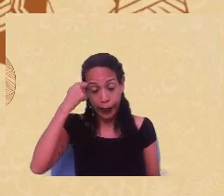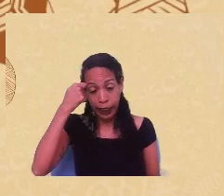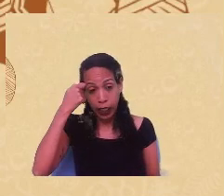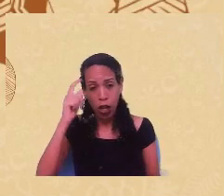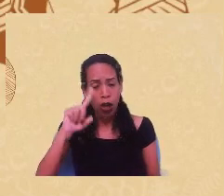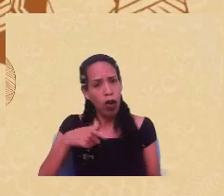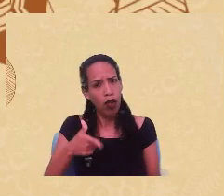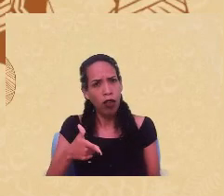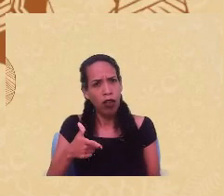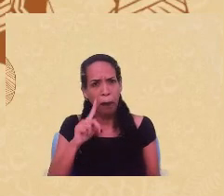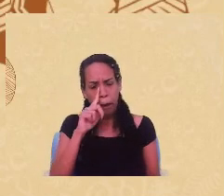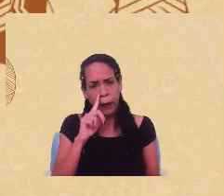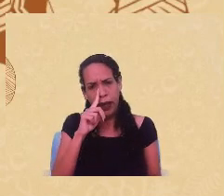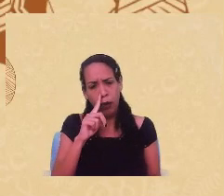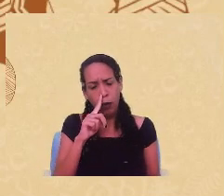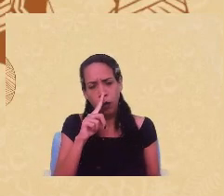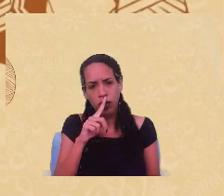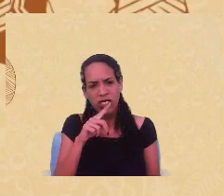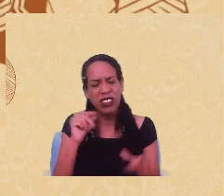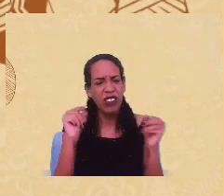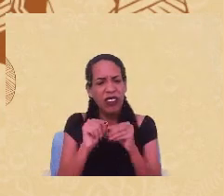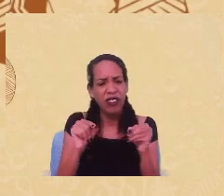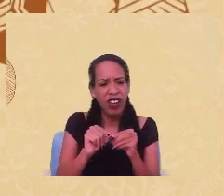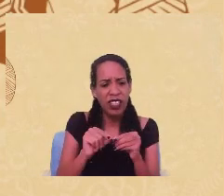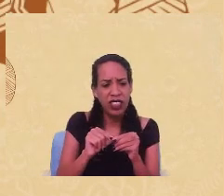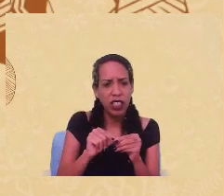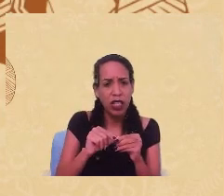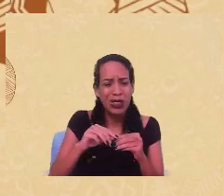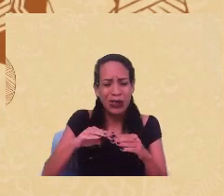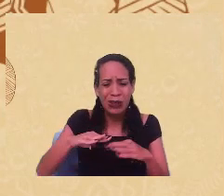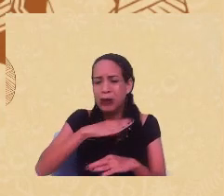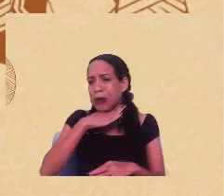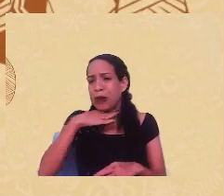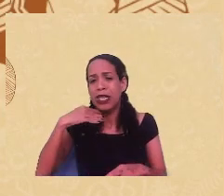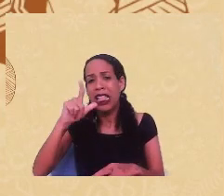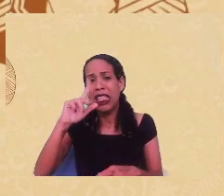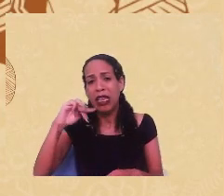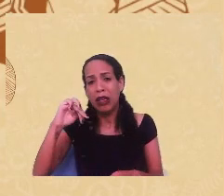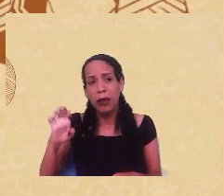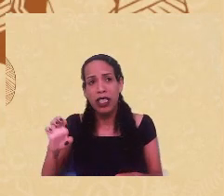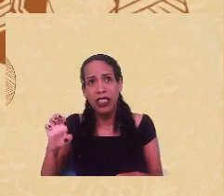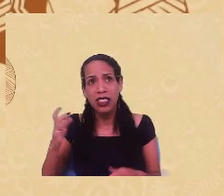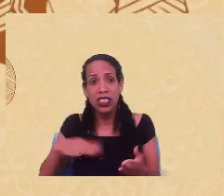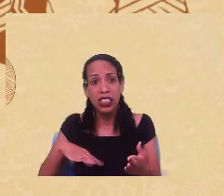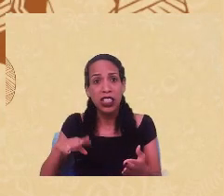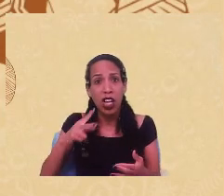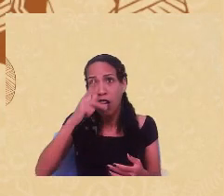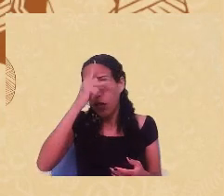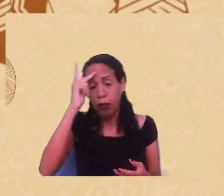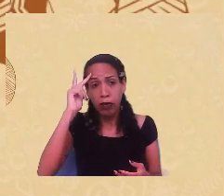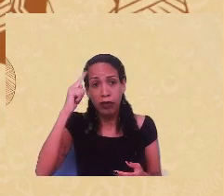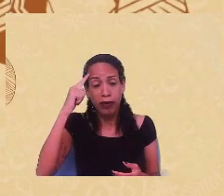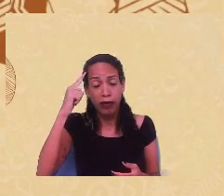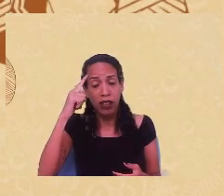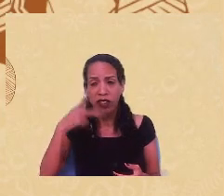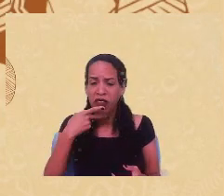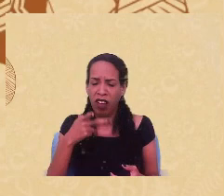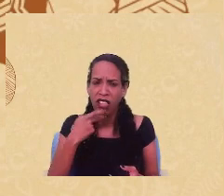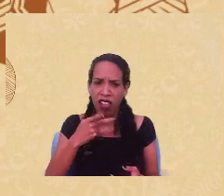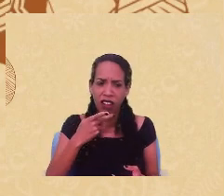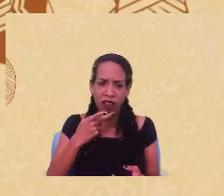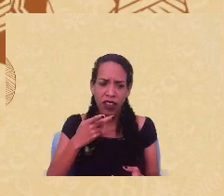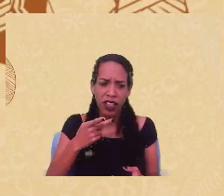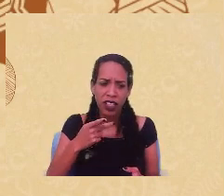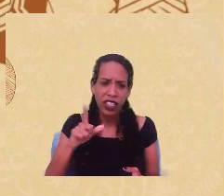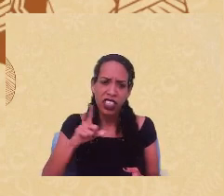risco de reeditar no limite até lógicas eugênicas que diziam que havia um